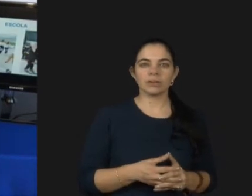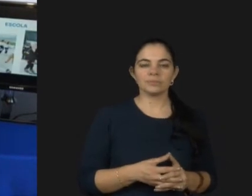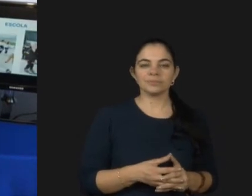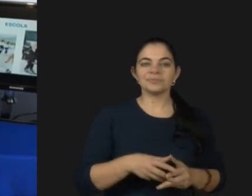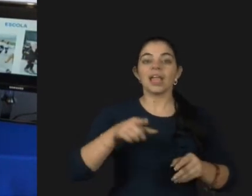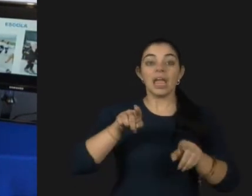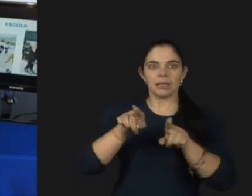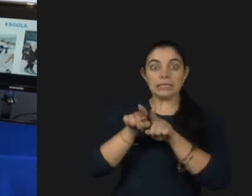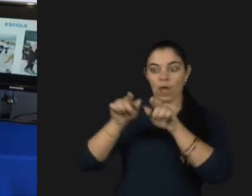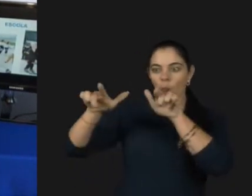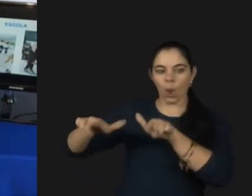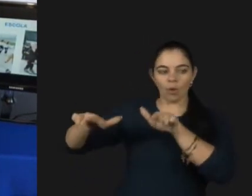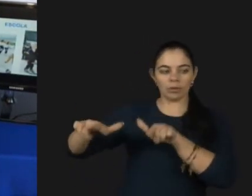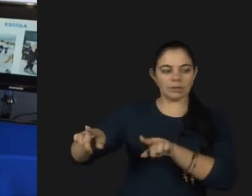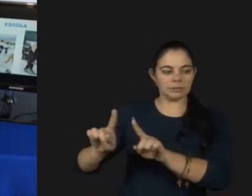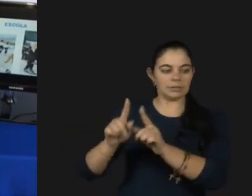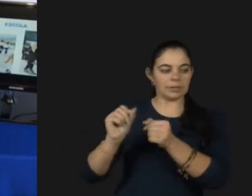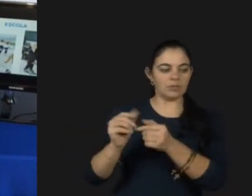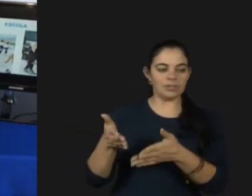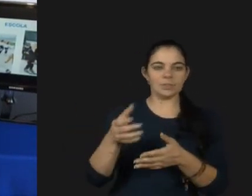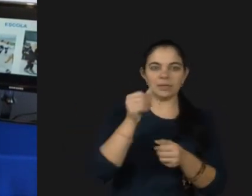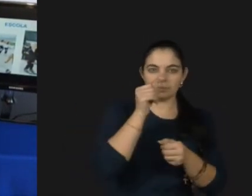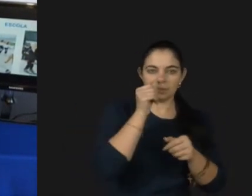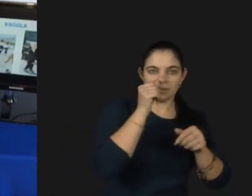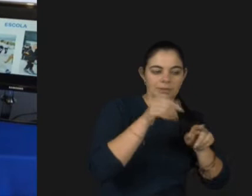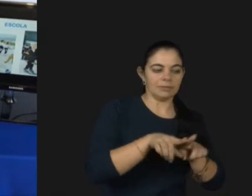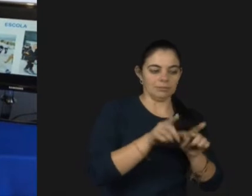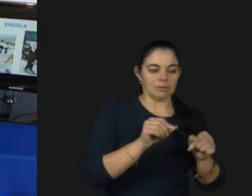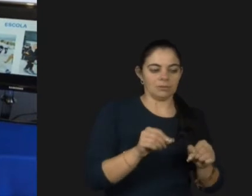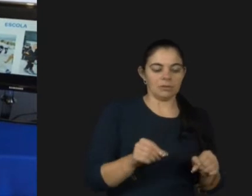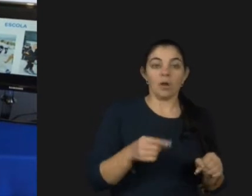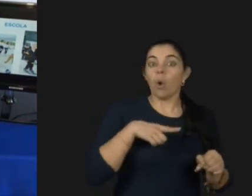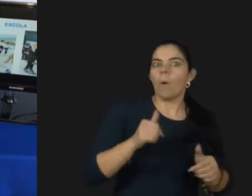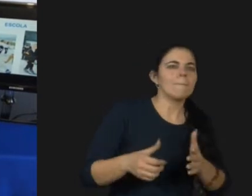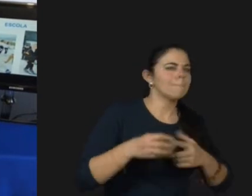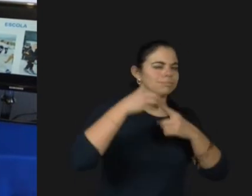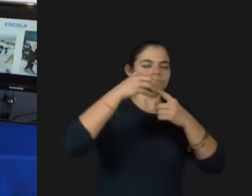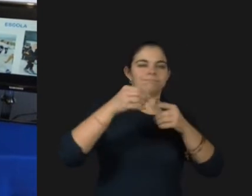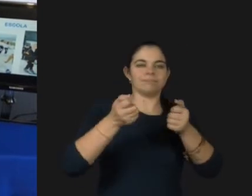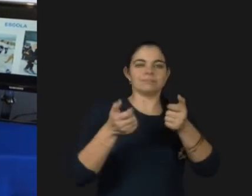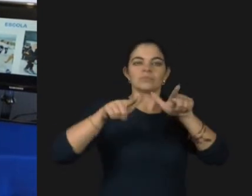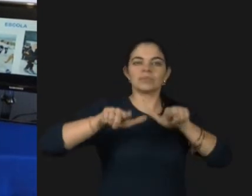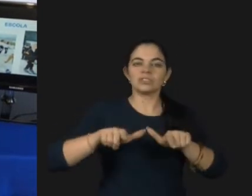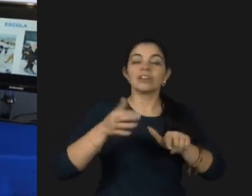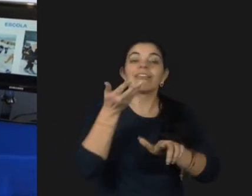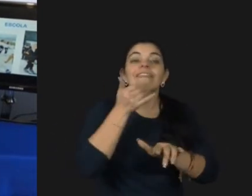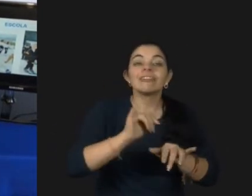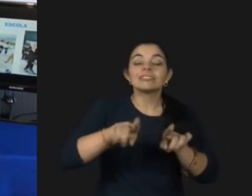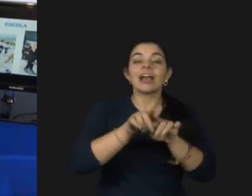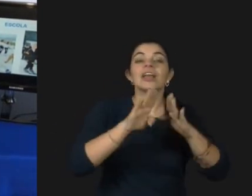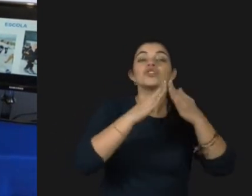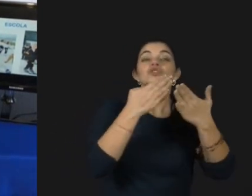Desse ambiente, eu pude explorar outros. O principal ambiente da criança, se não é o lar, é a escola.